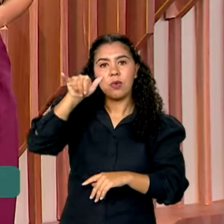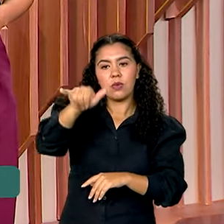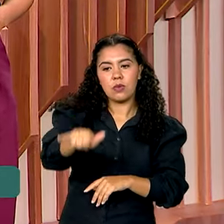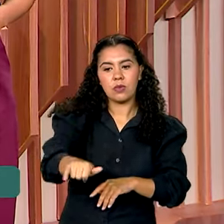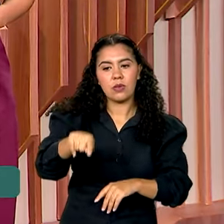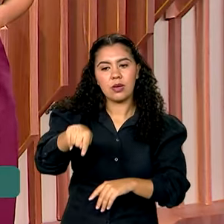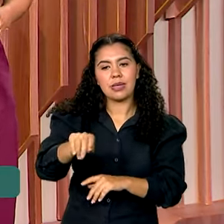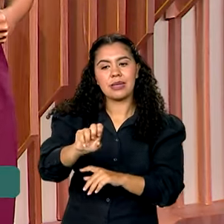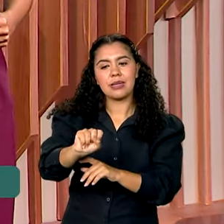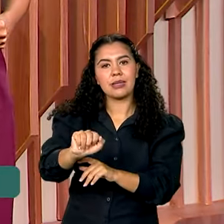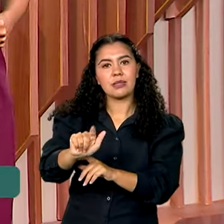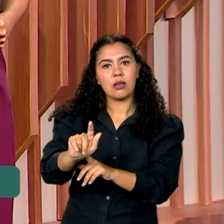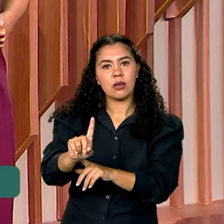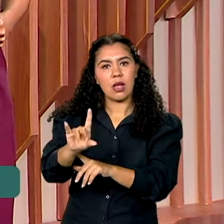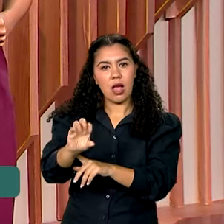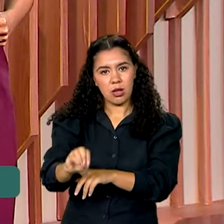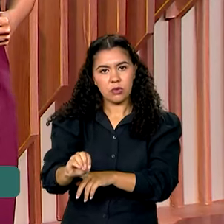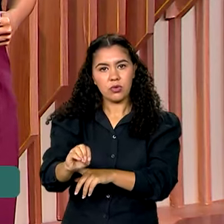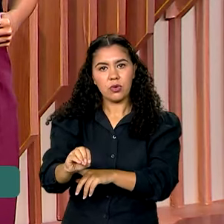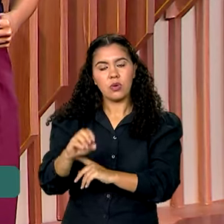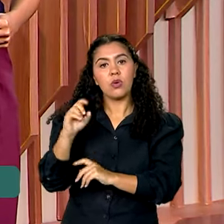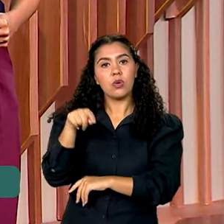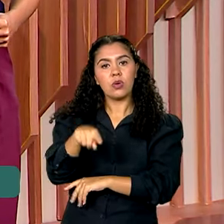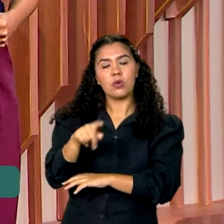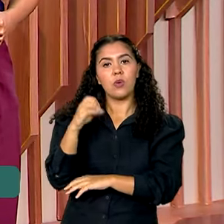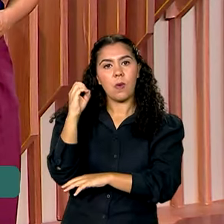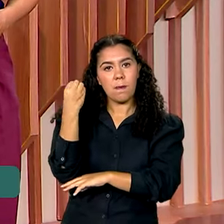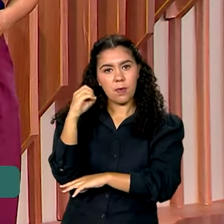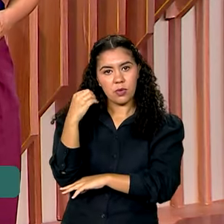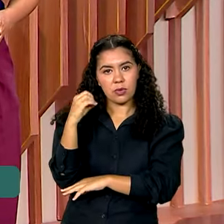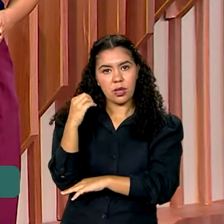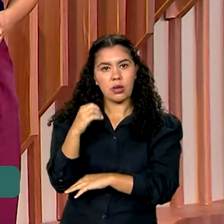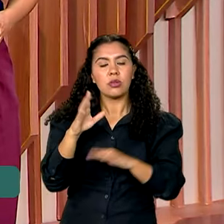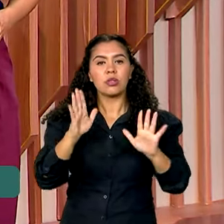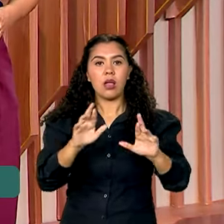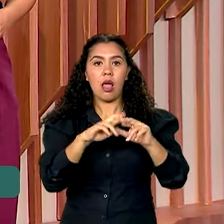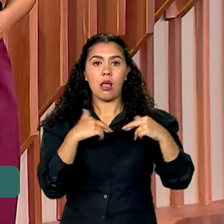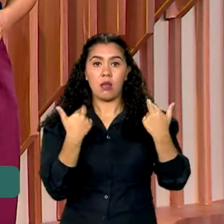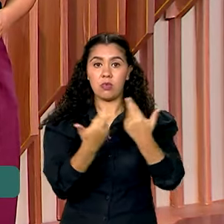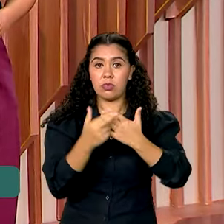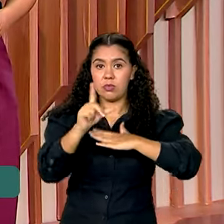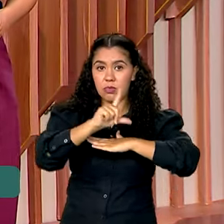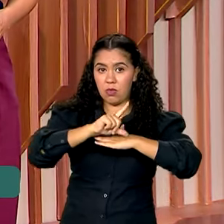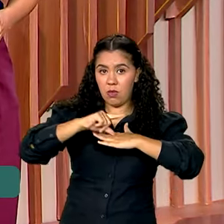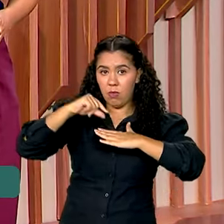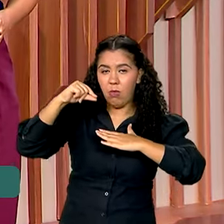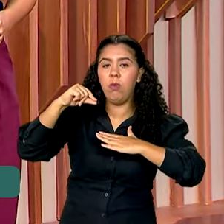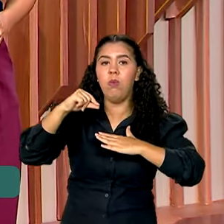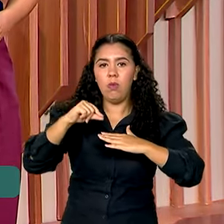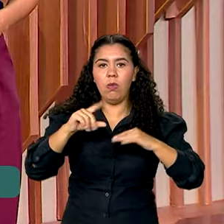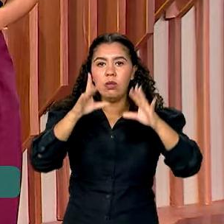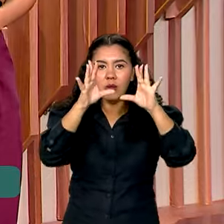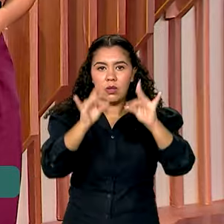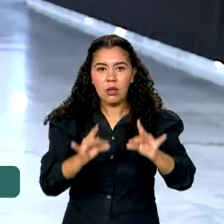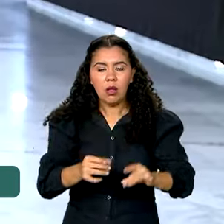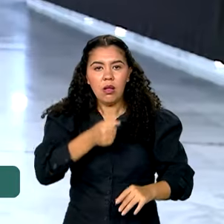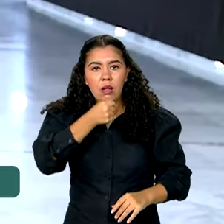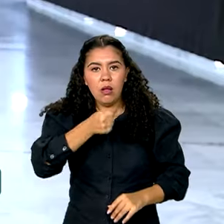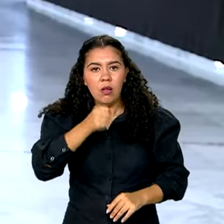Filho, em Porto Alegre, no Rio Grande do Sul, se reuniram no Palácio do Planalto. Os detalhes com o Pablo Mundim.